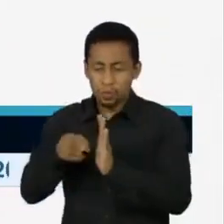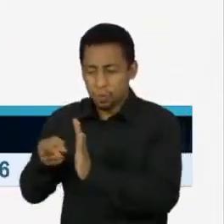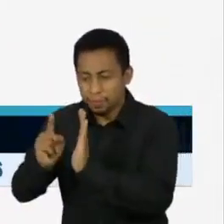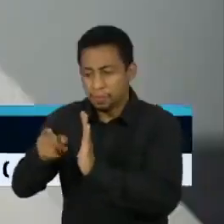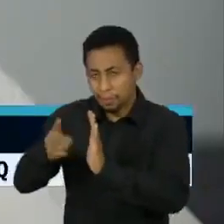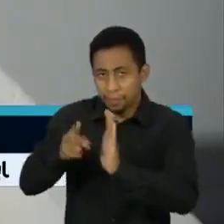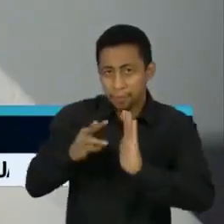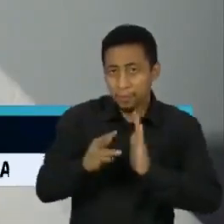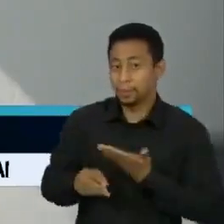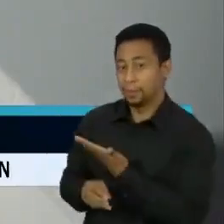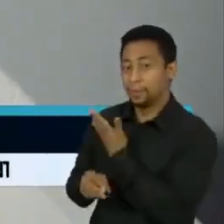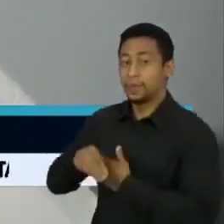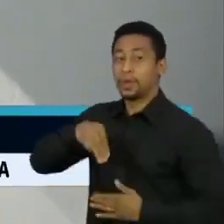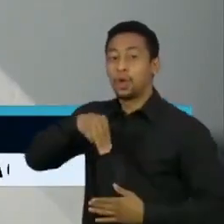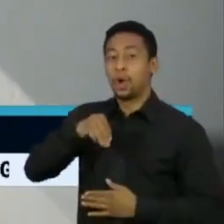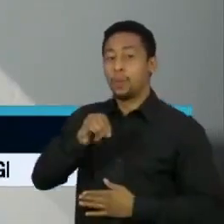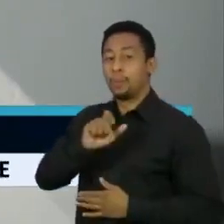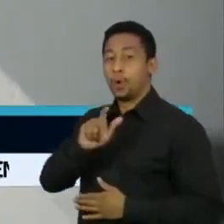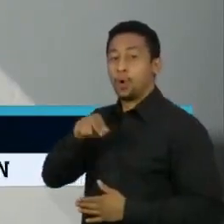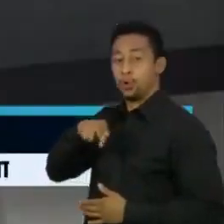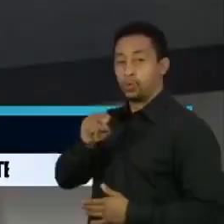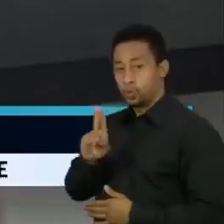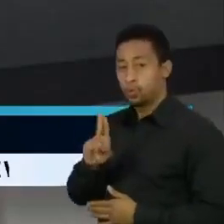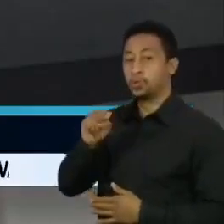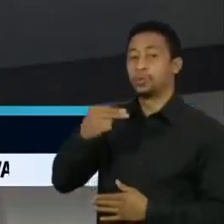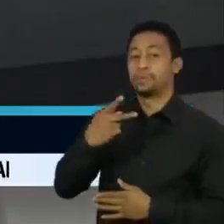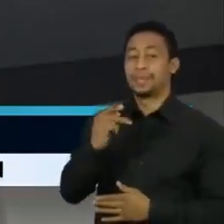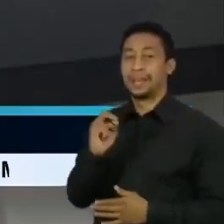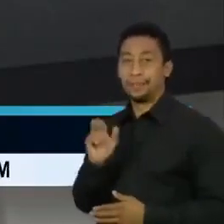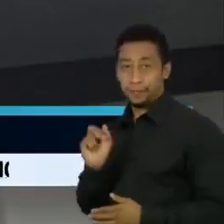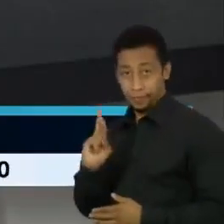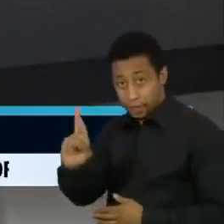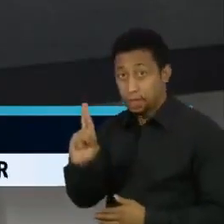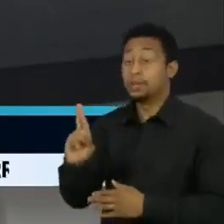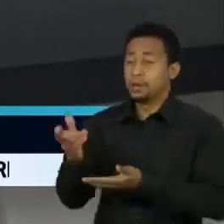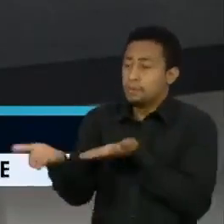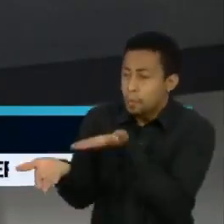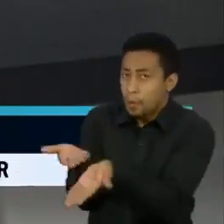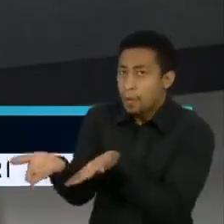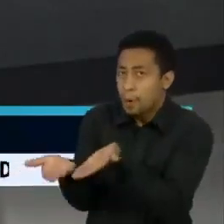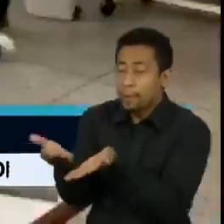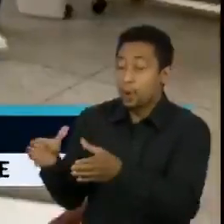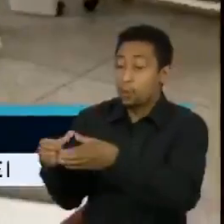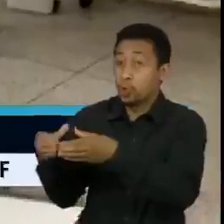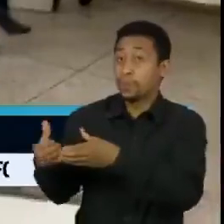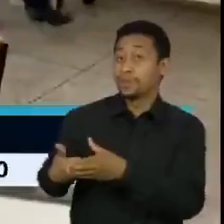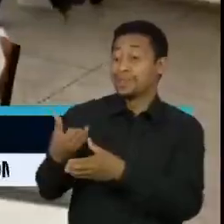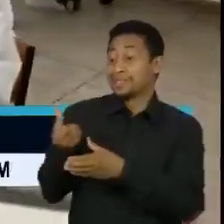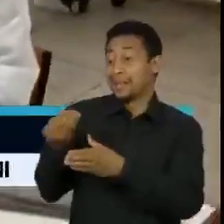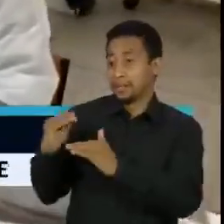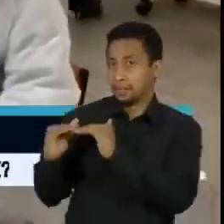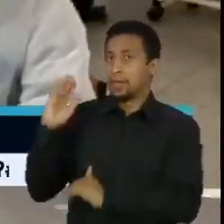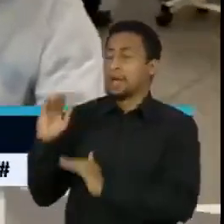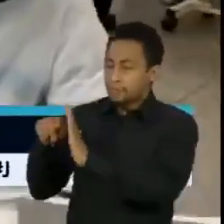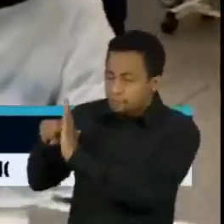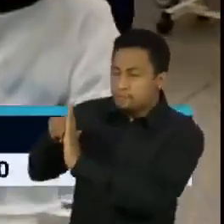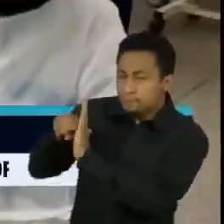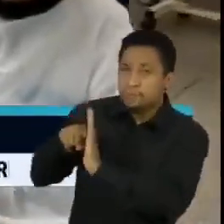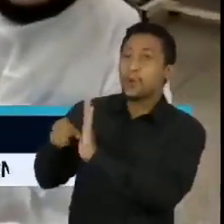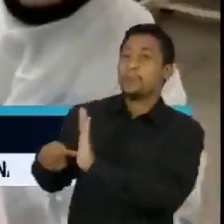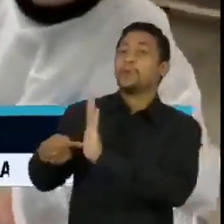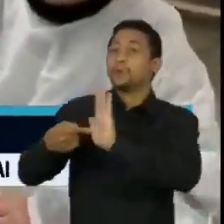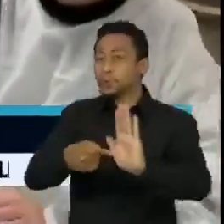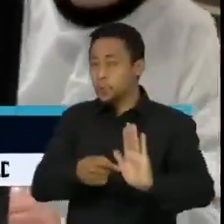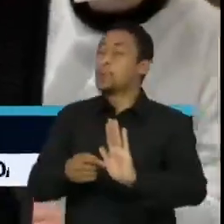Monopiravir acompanhou 775 adultos com mais de 60 anos e do grupo de risco com covid-19 leve a